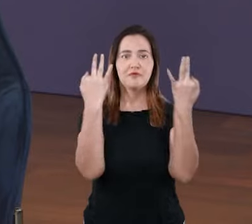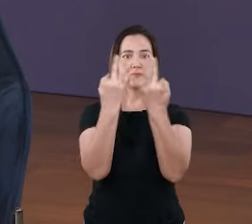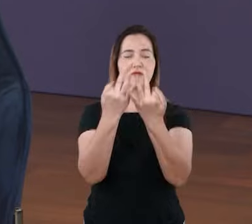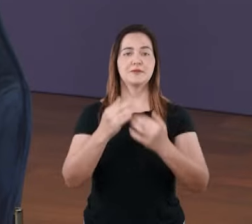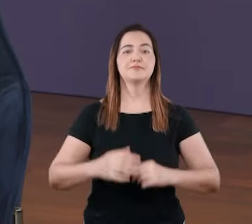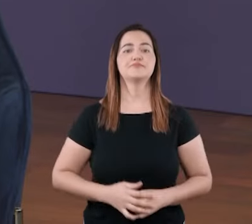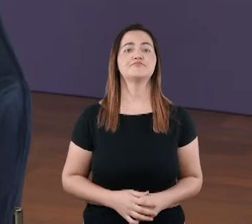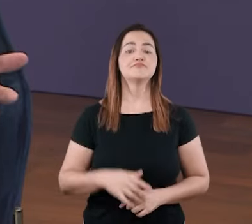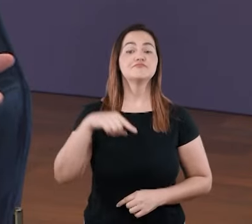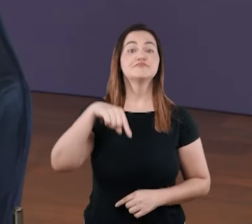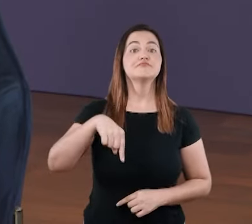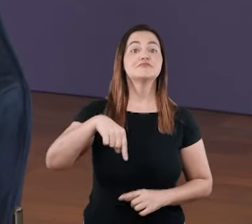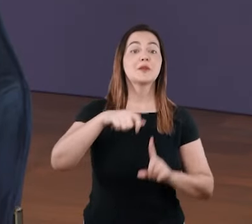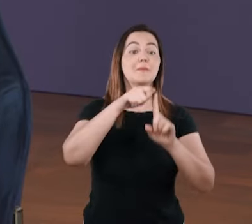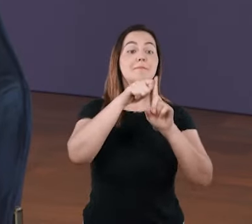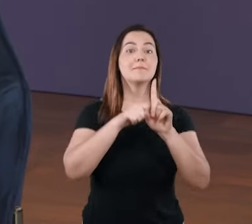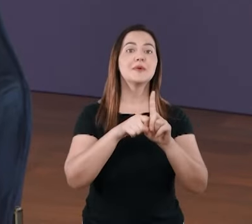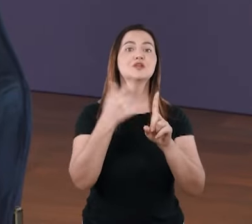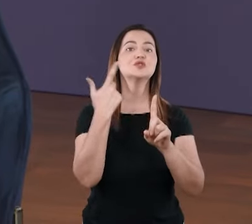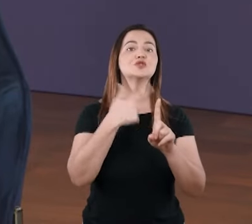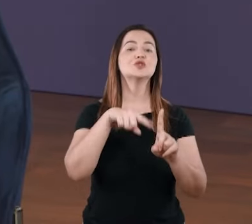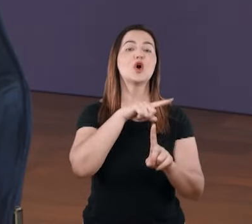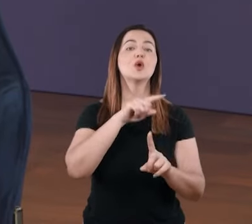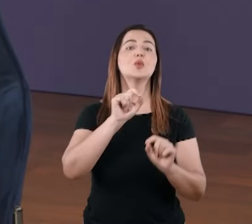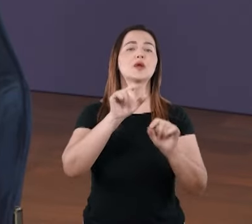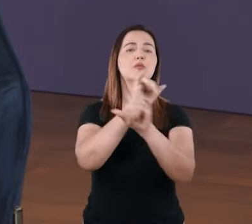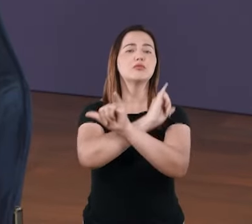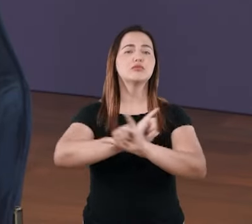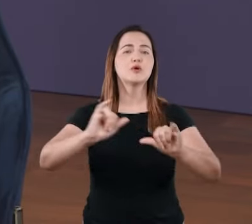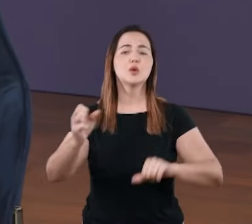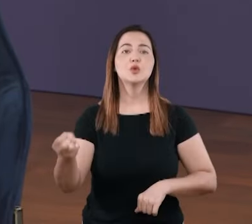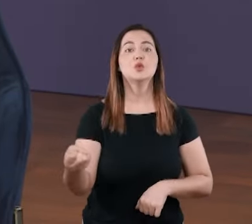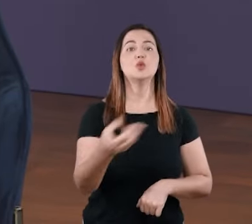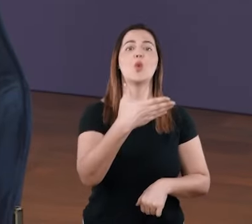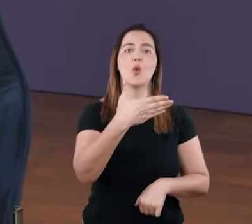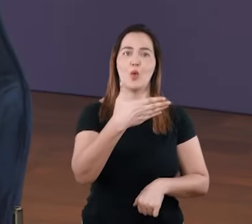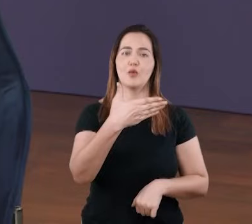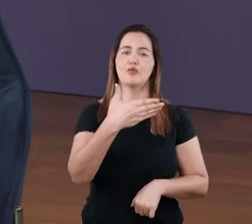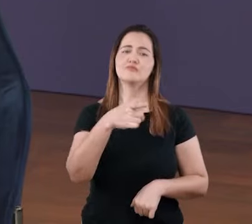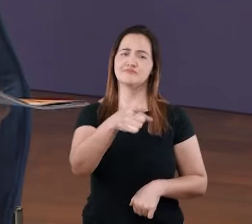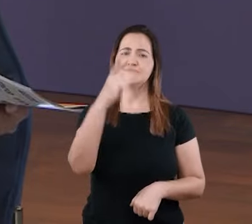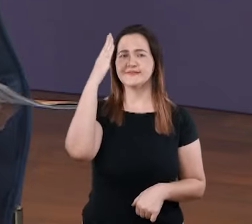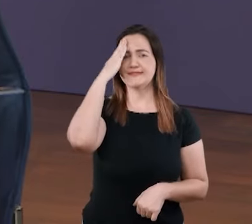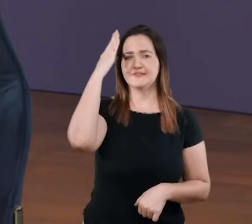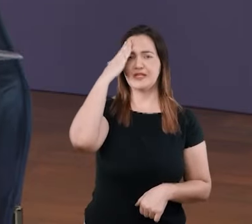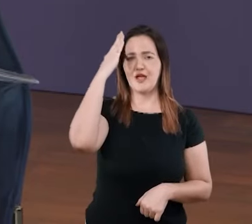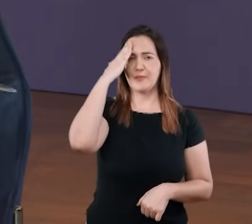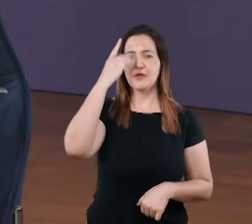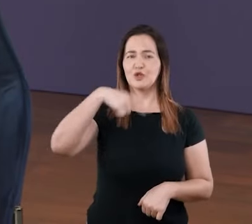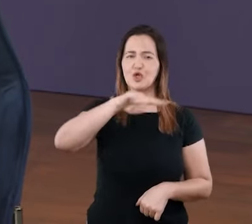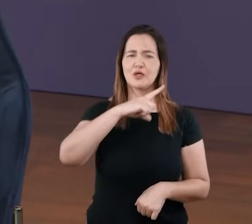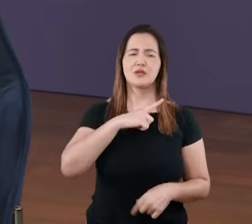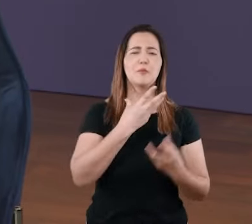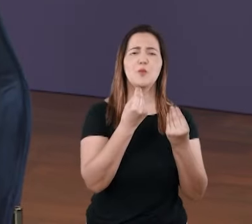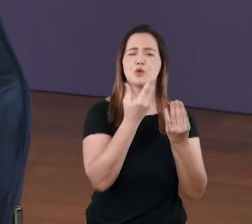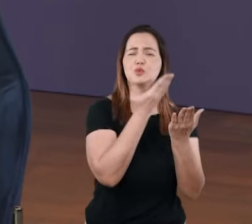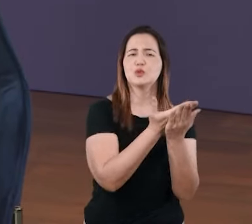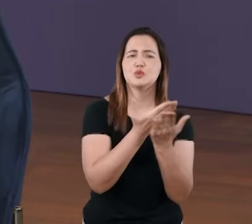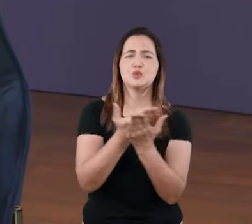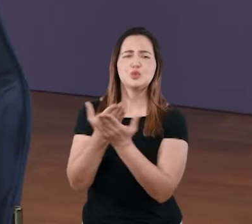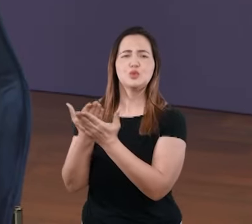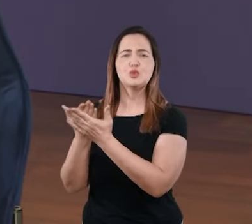a sua família. Esse mês é mês de lançamento na Escola Bíblica da Novo Tempo. Porque, como eu sempre falo para você,